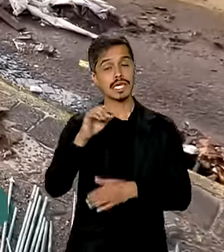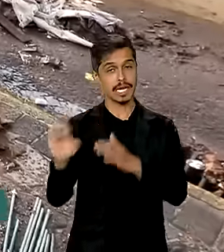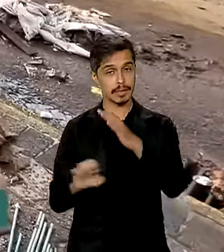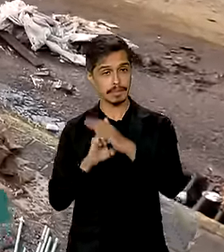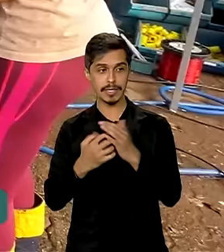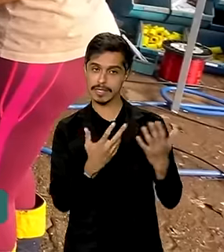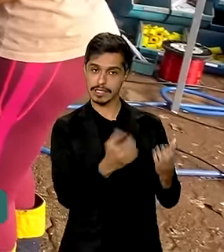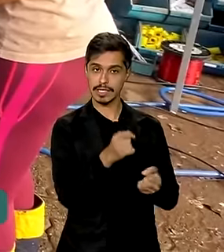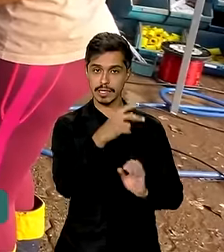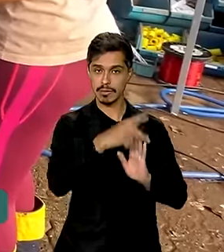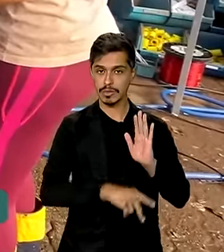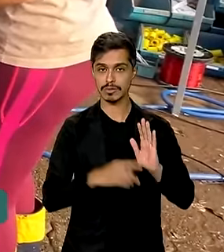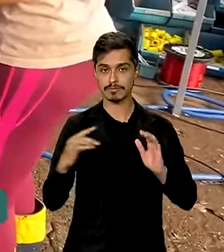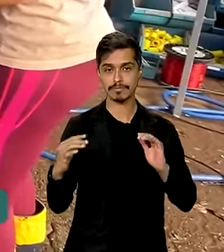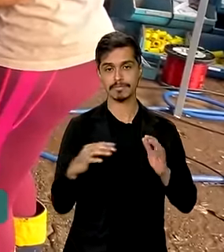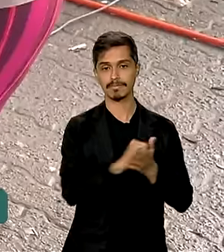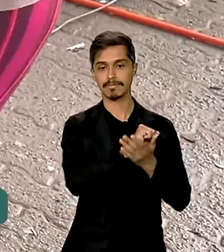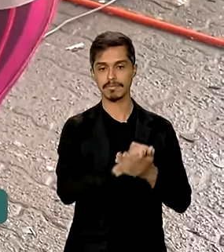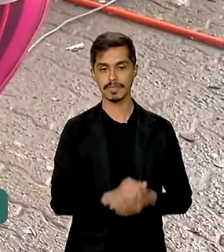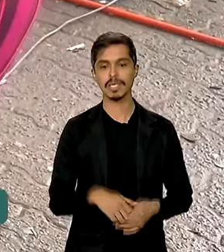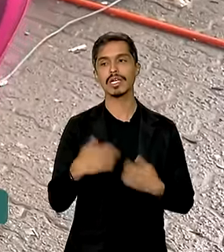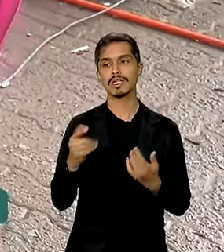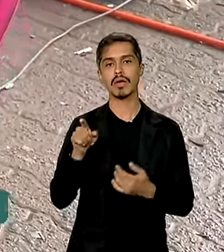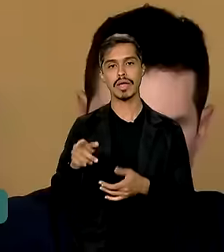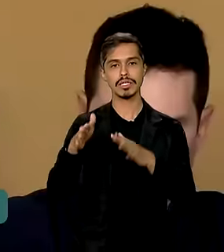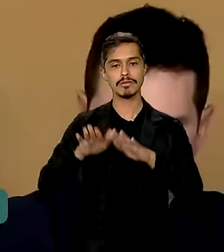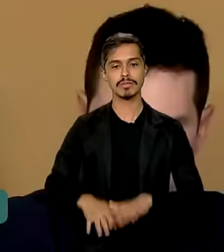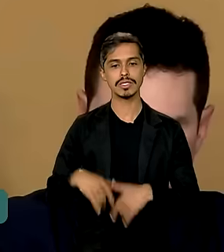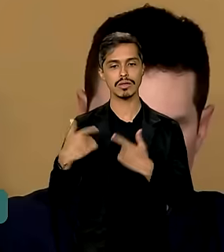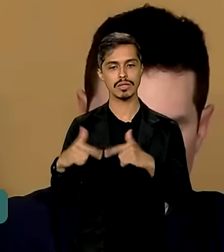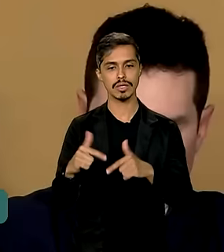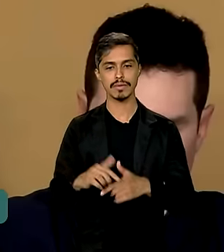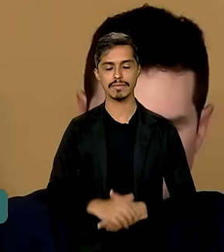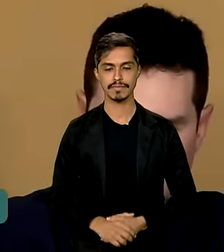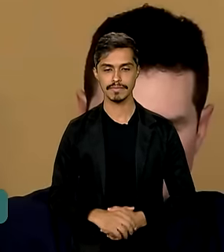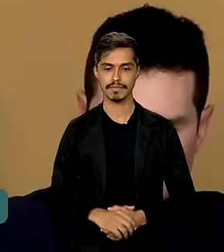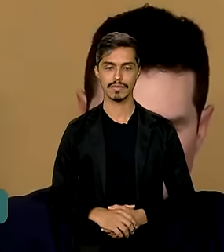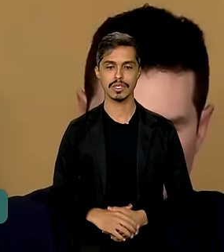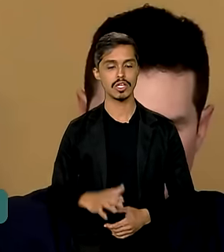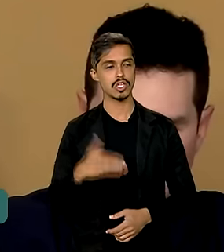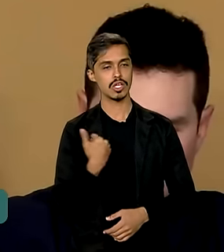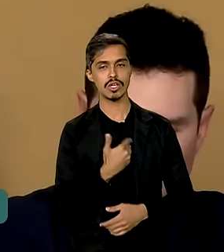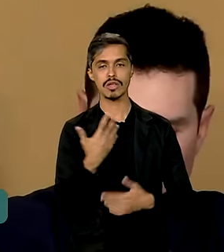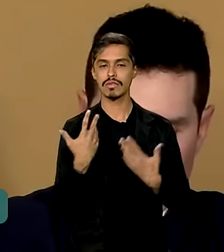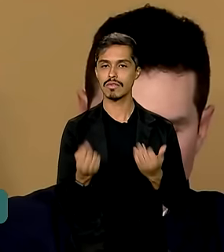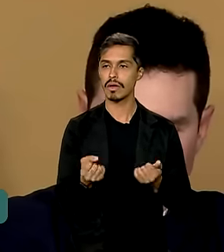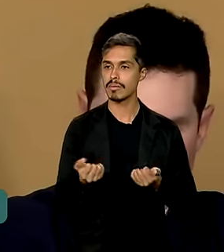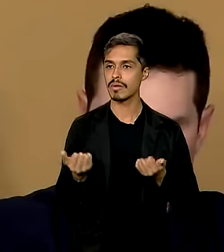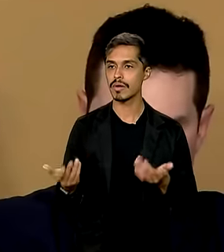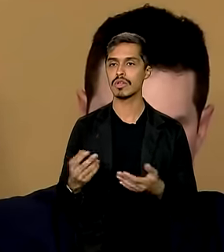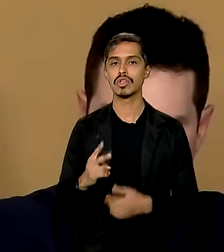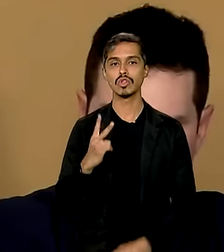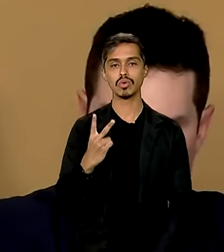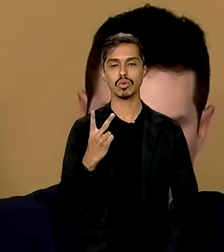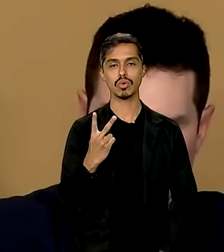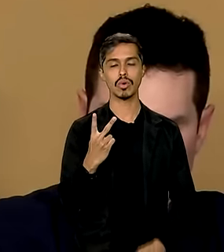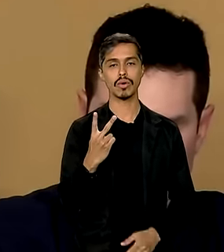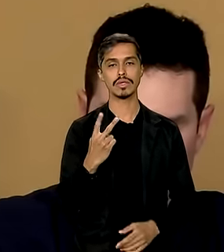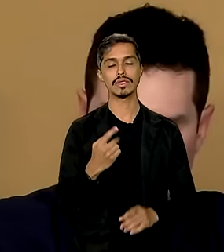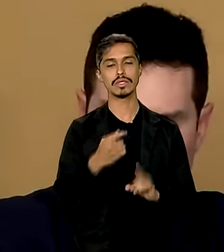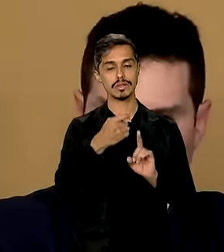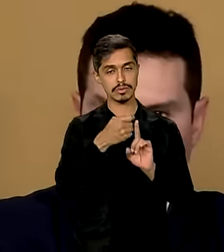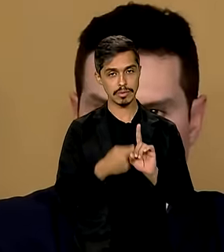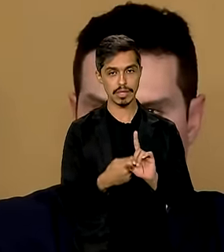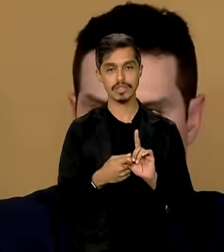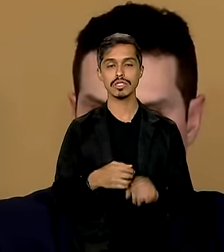contrapartida, as empresas vão manter os empregos. Nós vamos oferecer duas parcelas